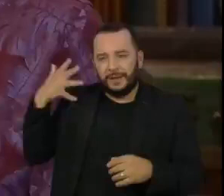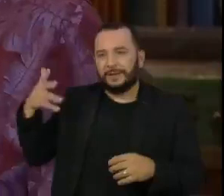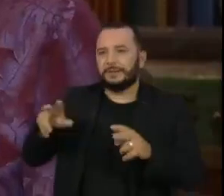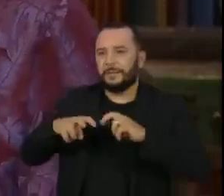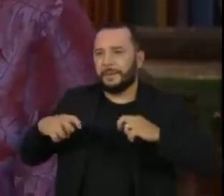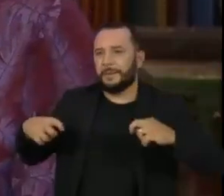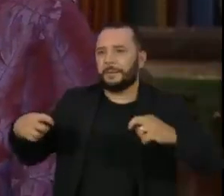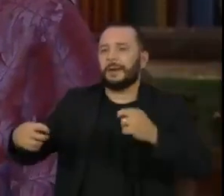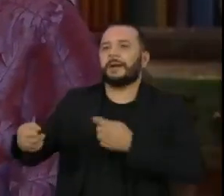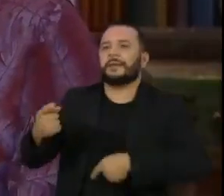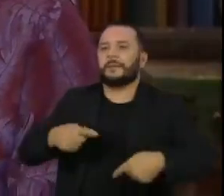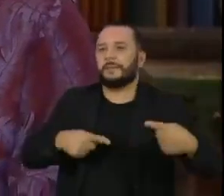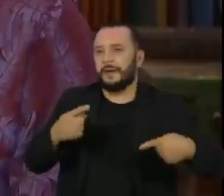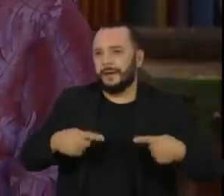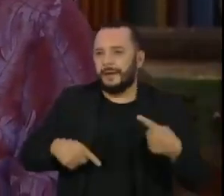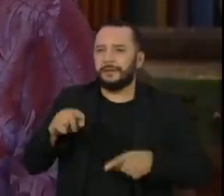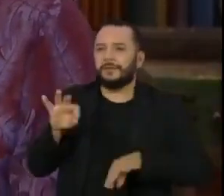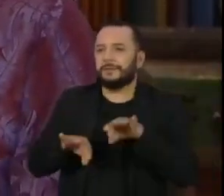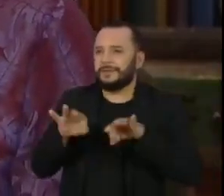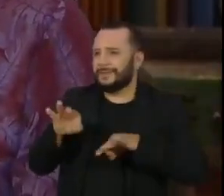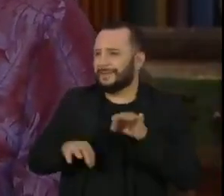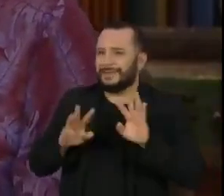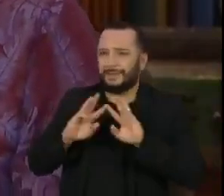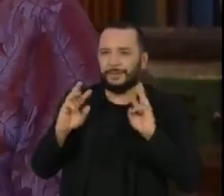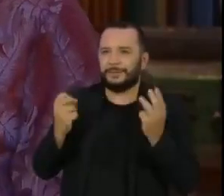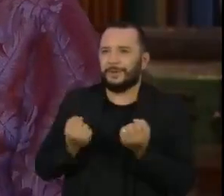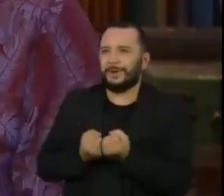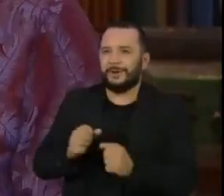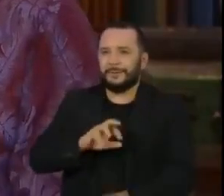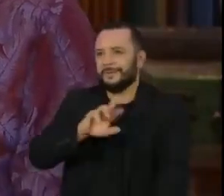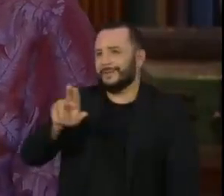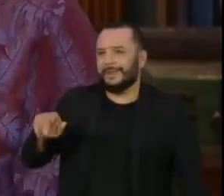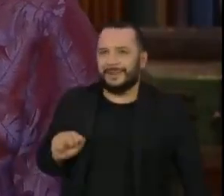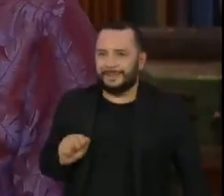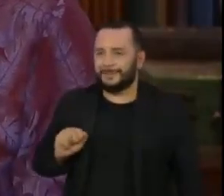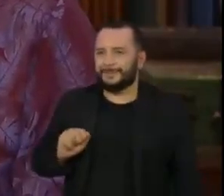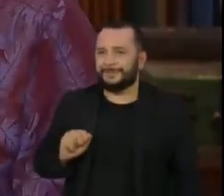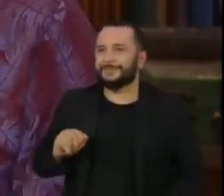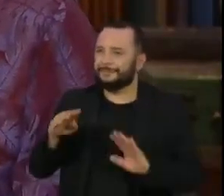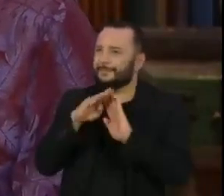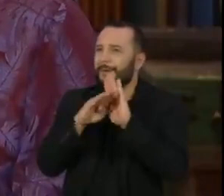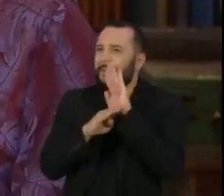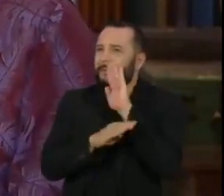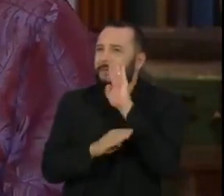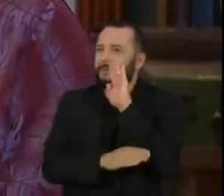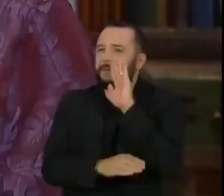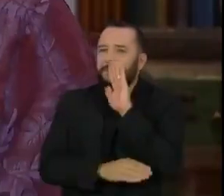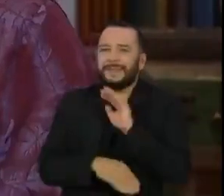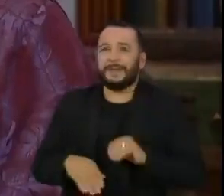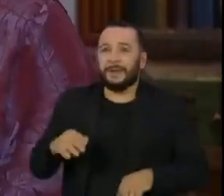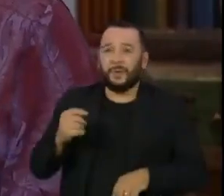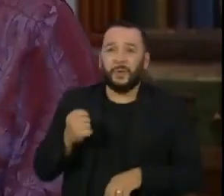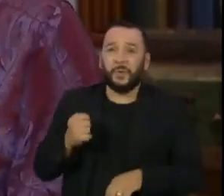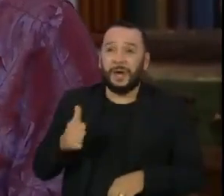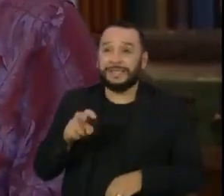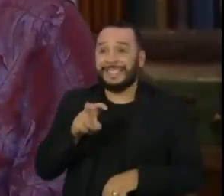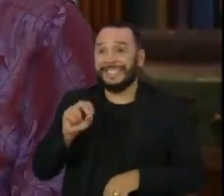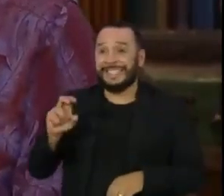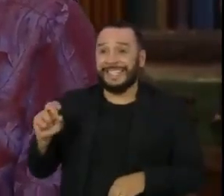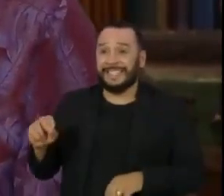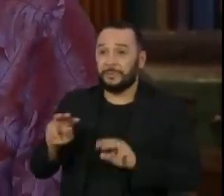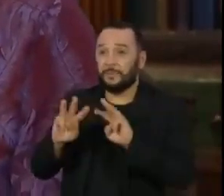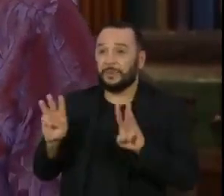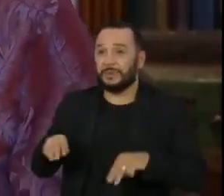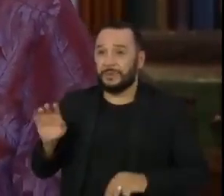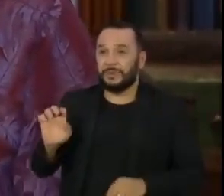mesas redondas, oficinas, workshops, né? São centenas de eventos. Nós temos quase 500 museus no estado de